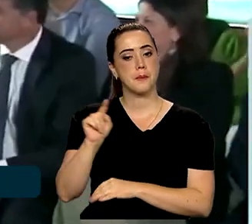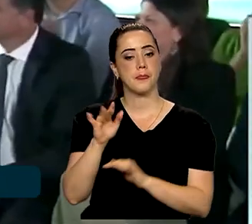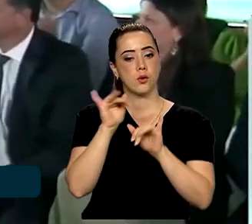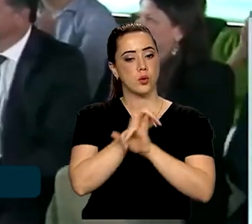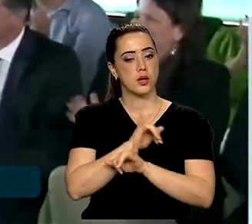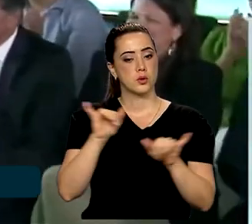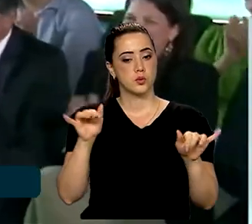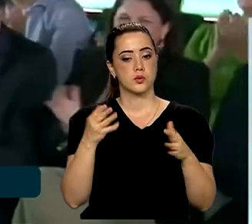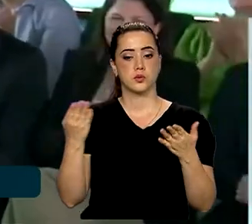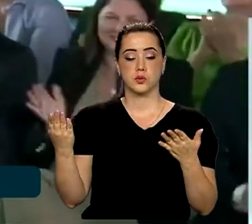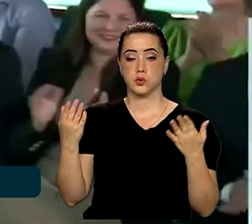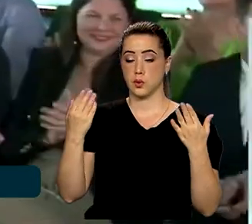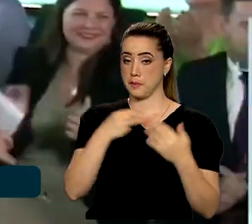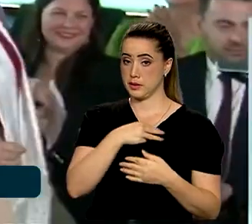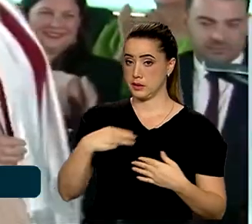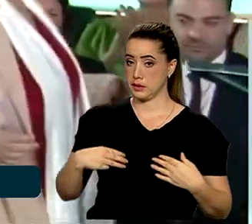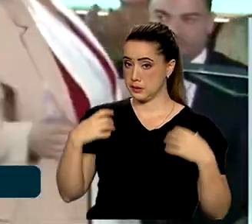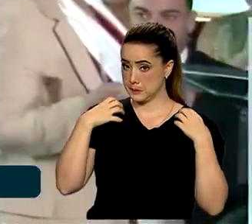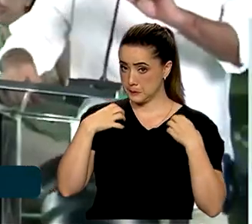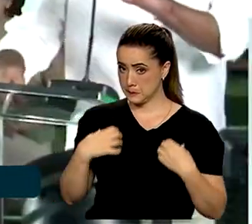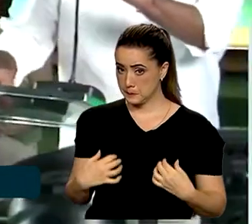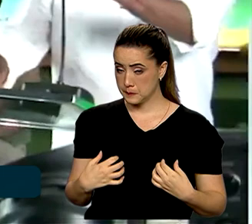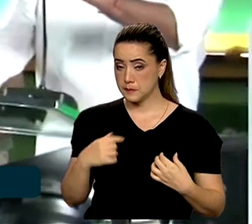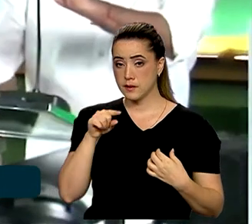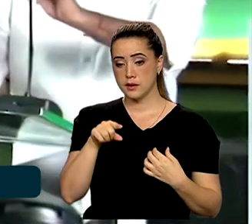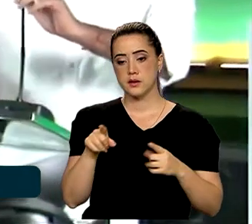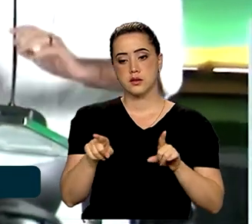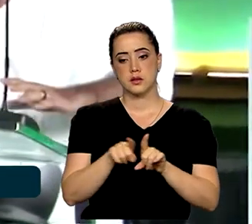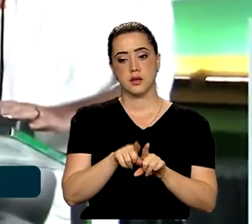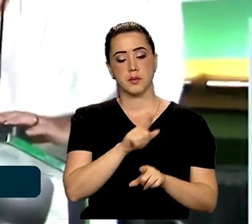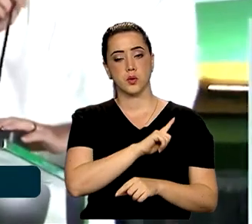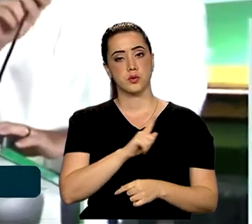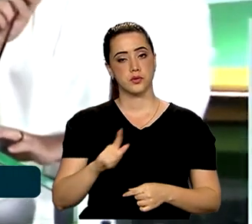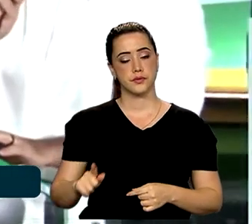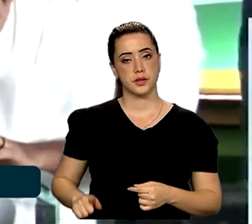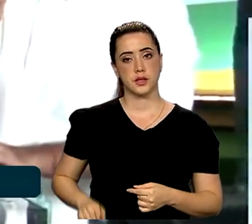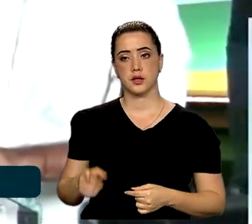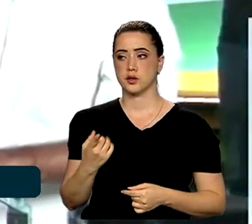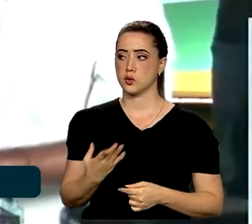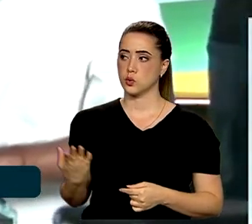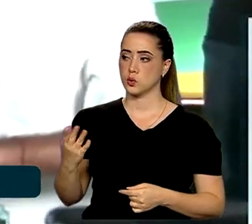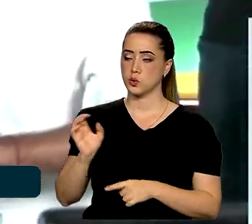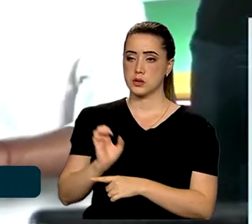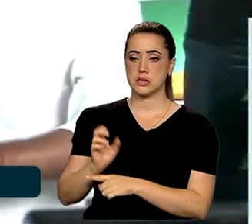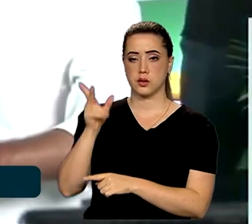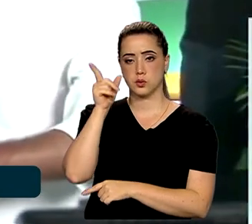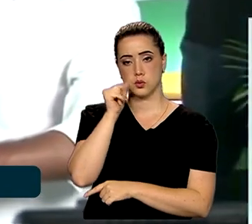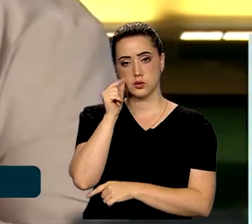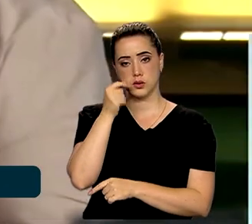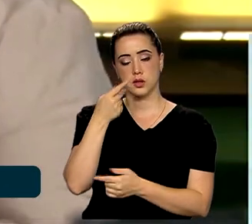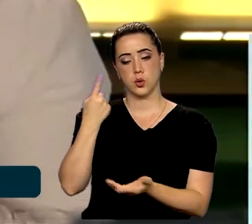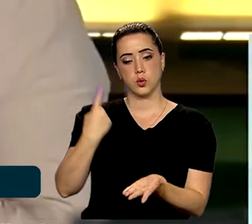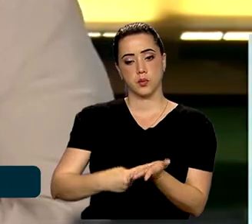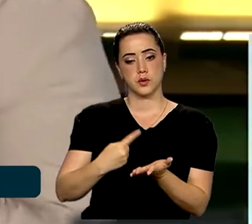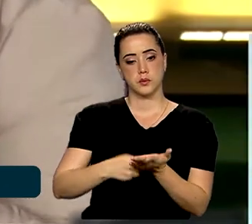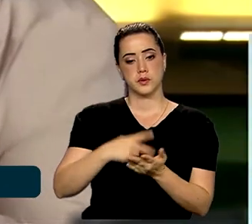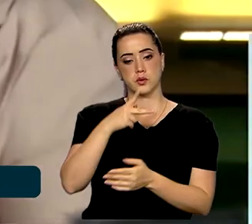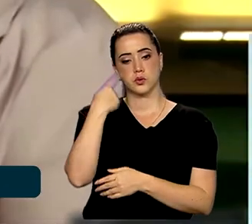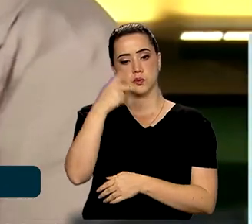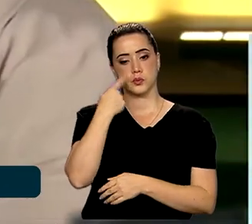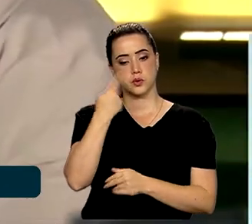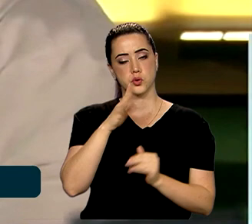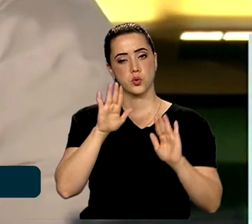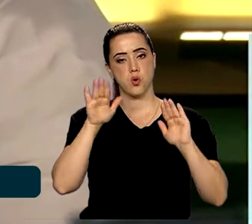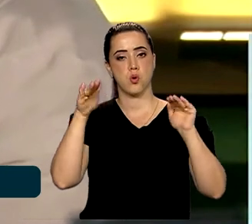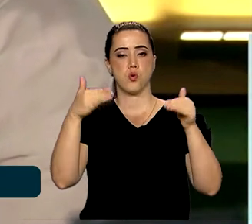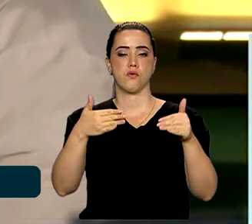anúncio, a ministra das Mulheres, Cida Gonçalves, e o governador do estado reforçaram o compromisso de fazer políticas públicas